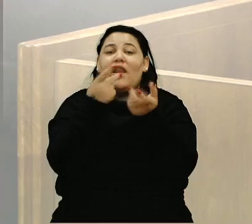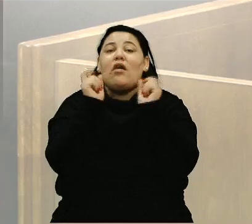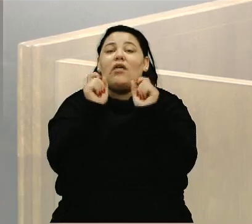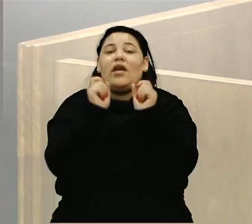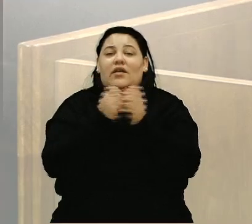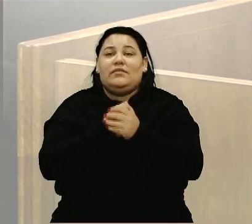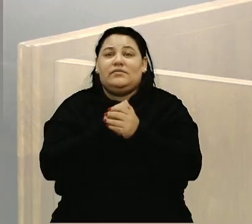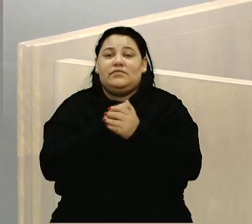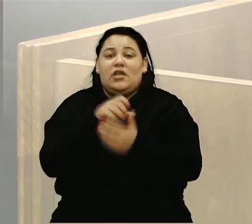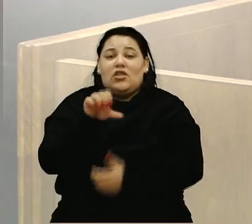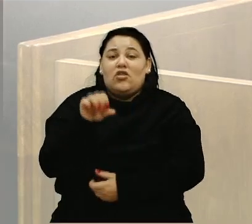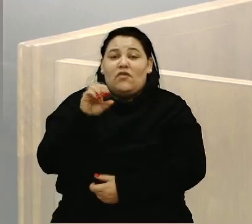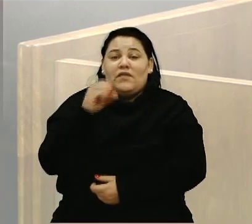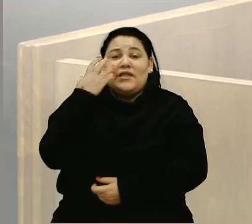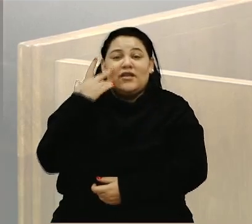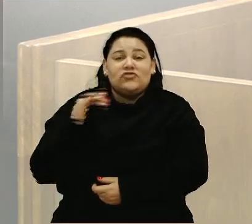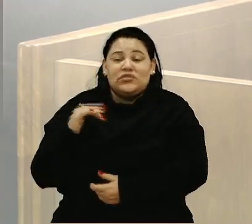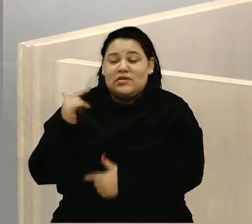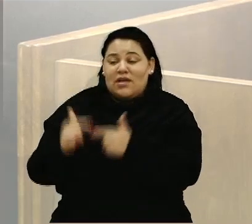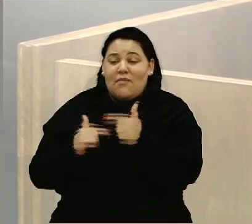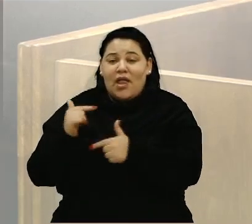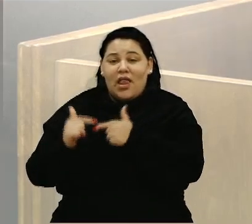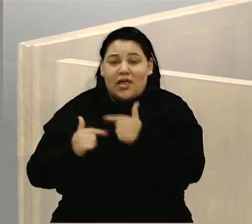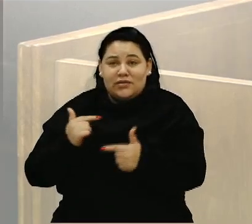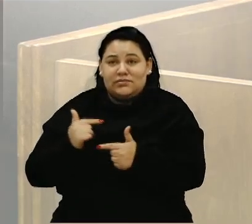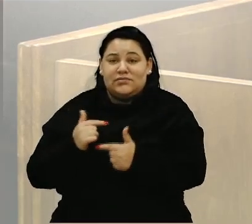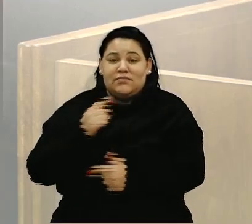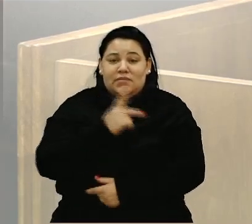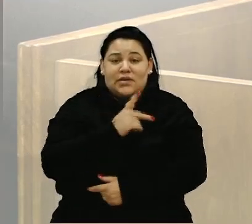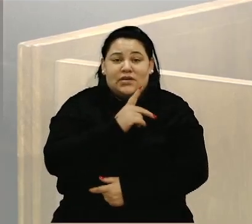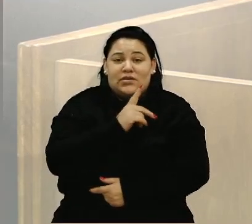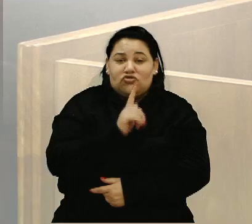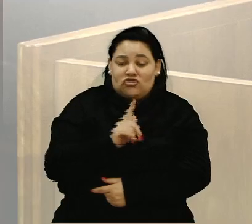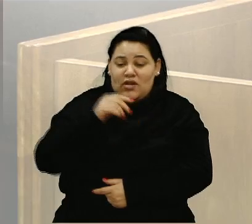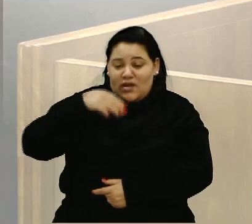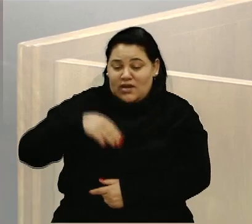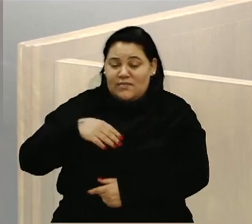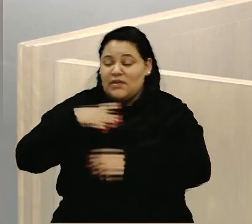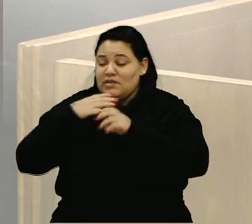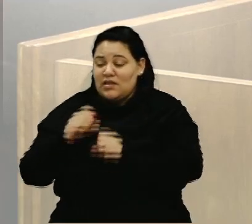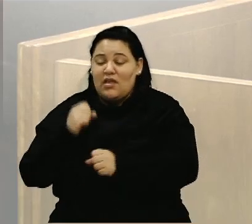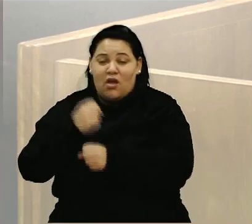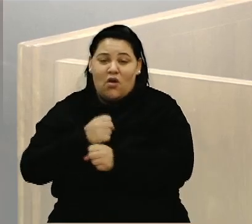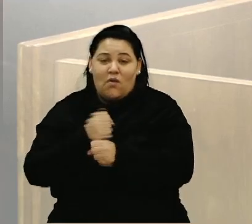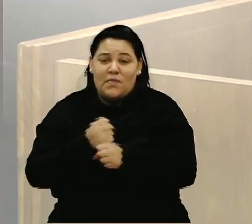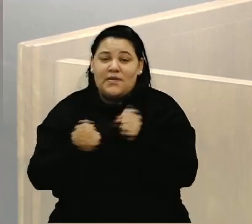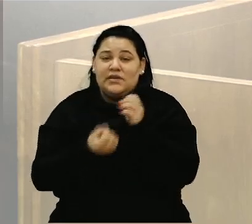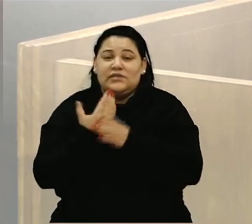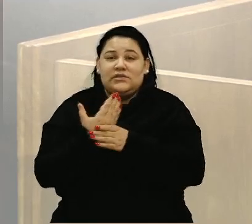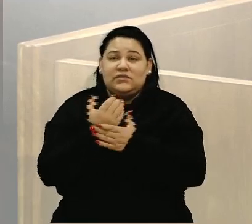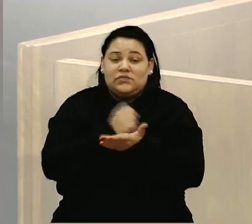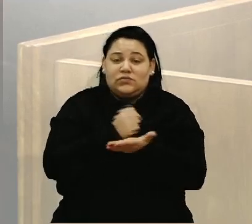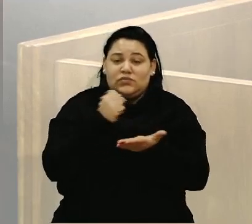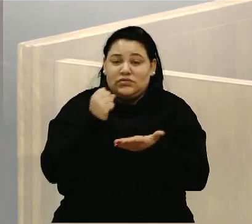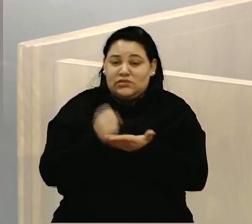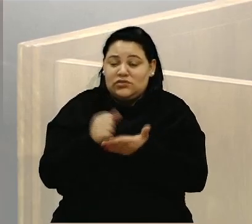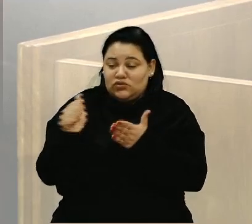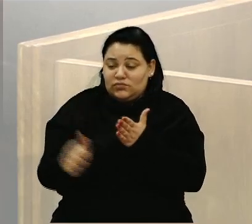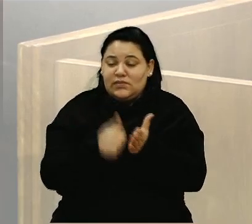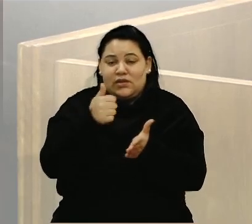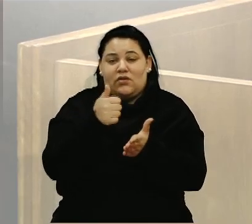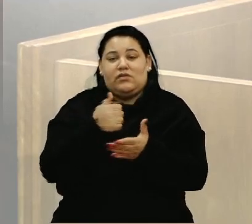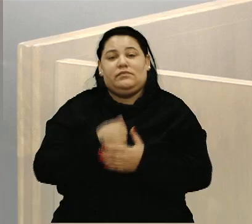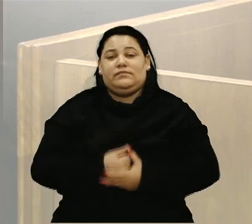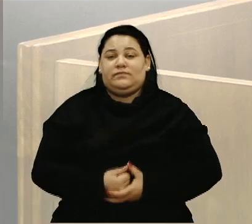Estão há 90 dias trabalhando, PGM e Secretaria de Obras, para criar aí um contrato de melhoramentos,